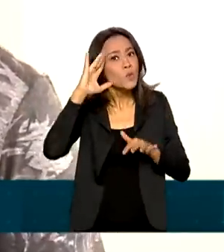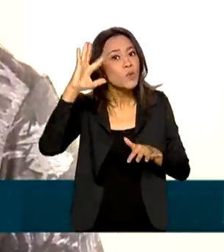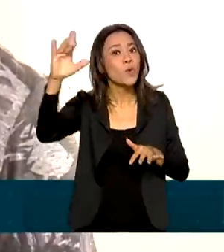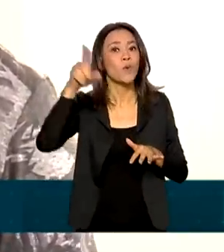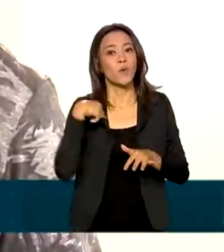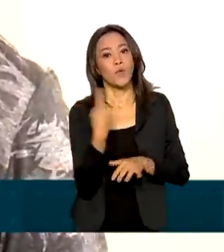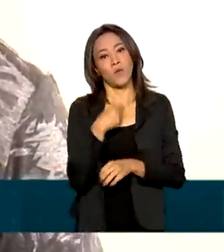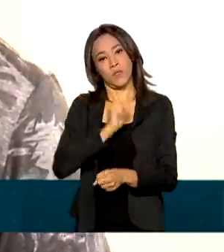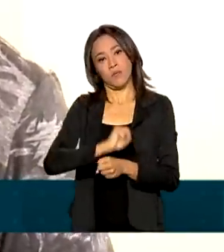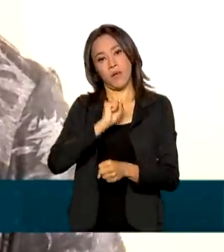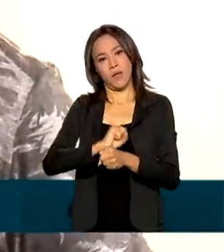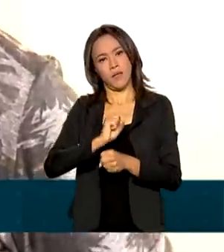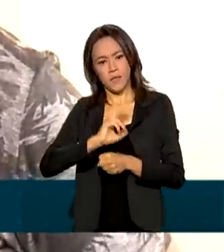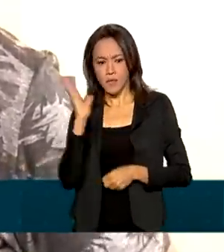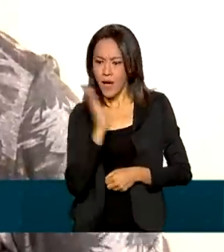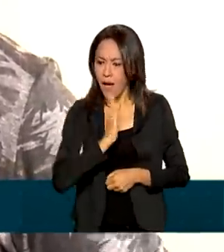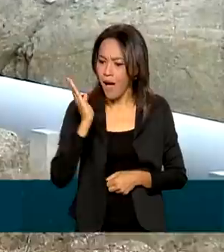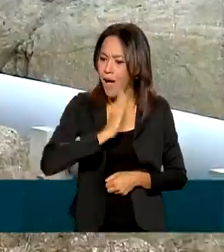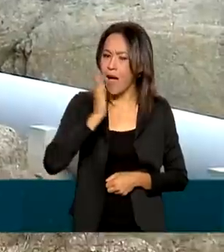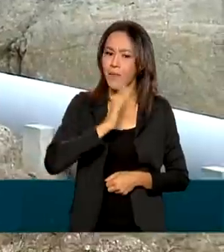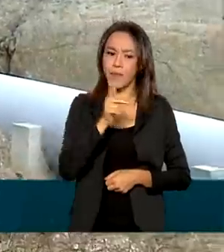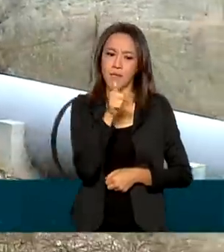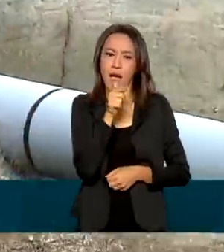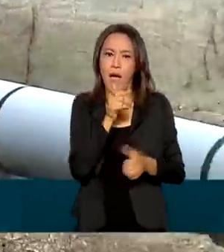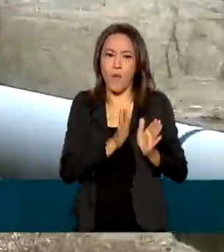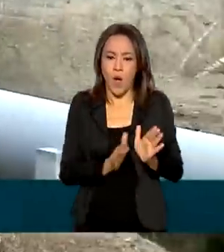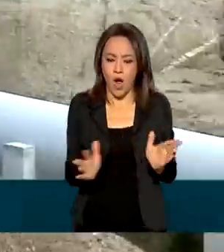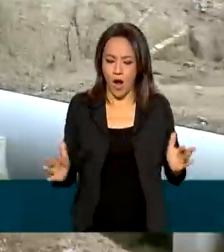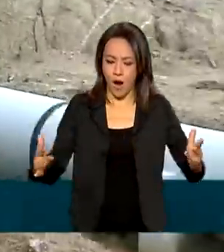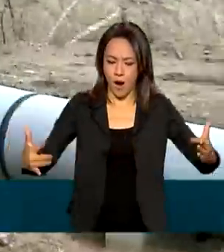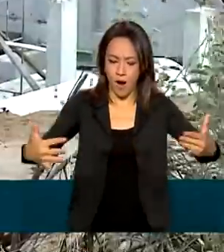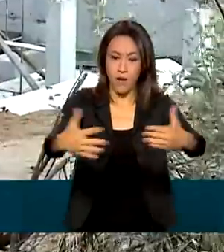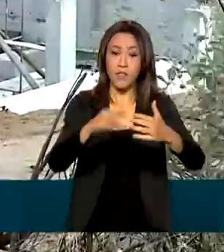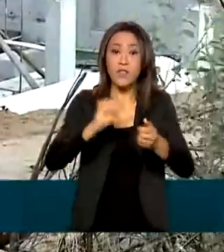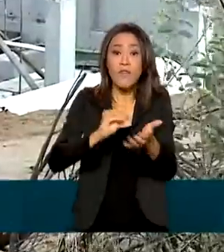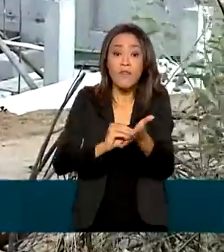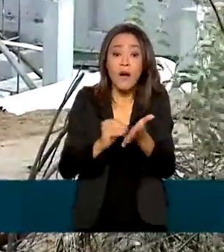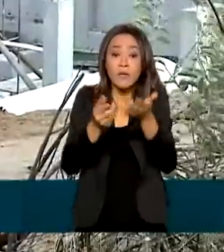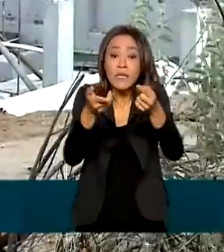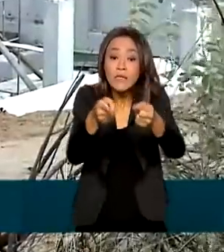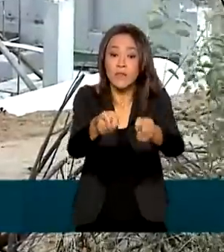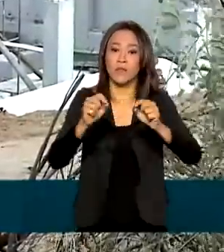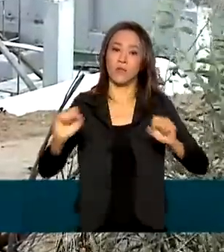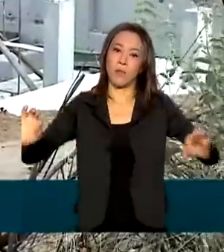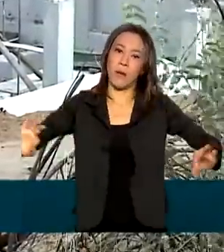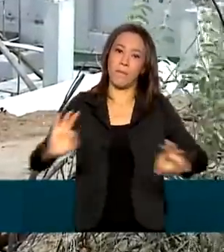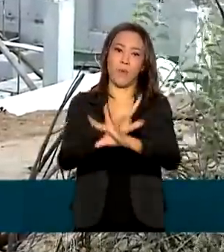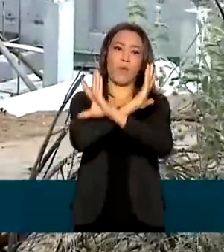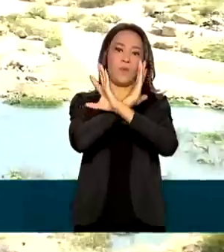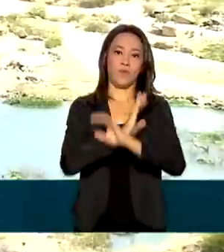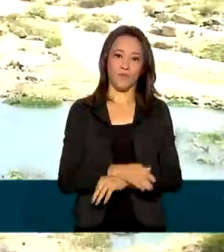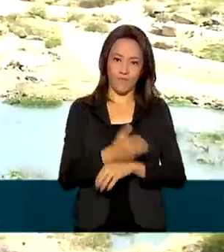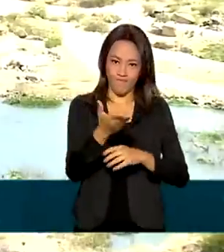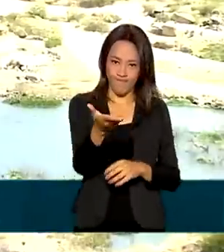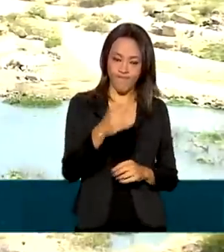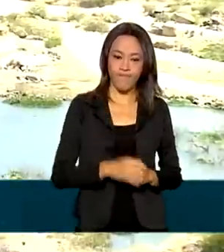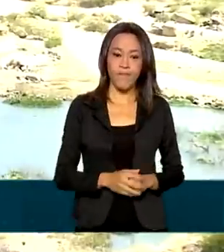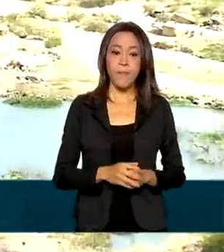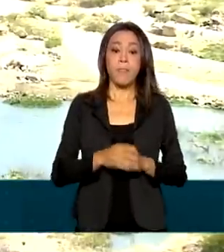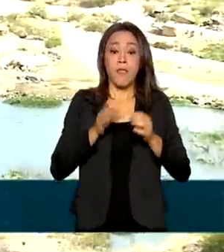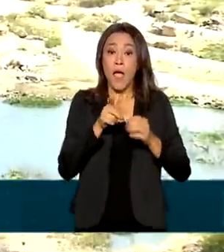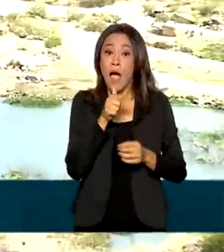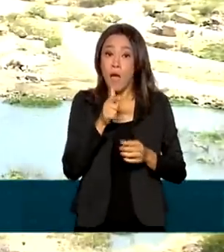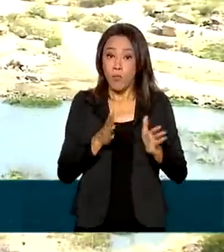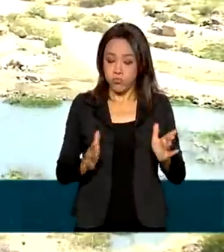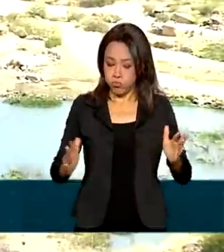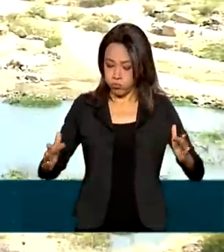estamos esperando que seja o mais rápido possível realizado. Só falta esse pequeno trecho para que a obra seja finalizada. Quando a barragem